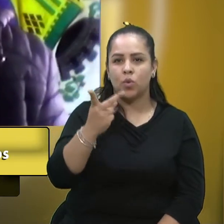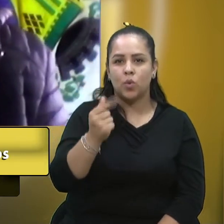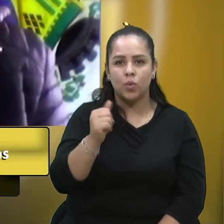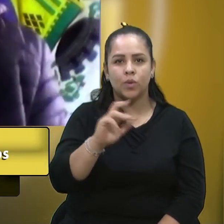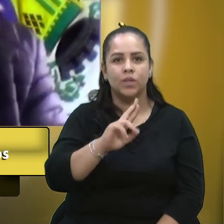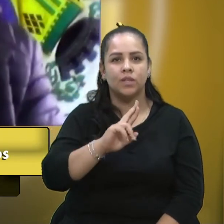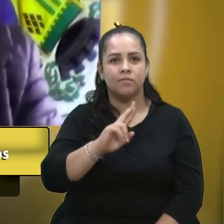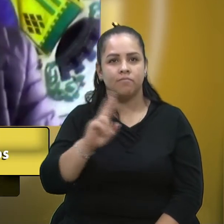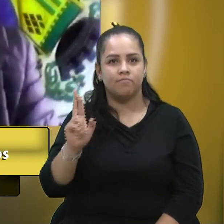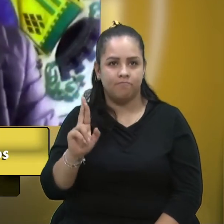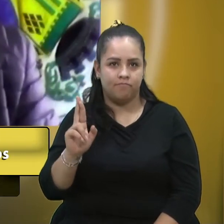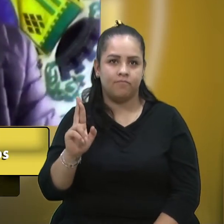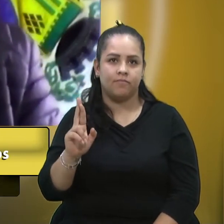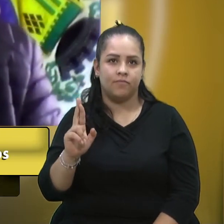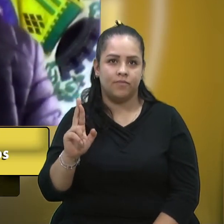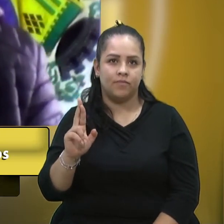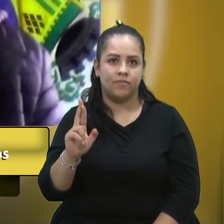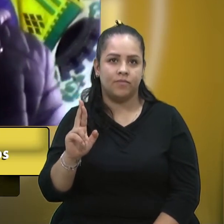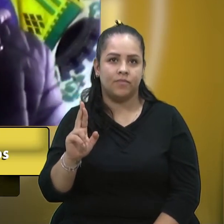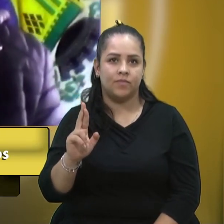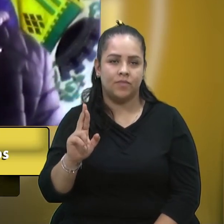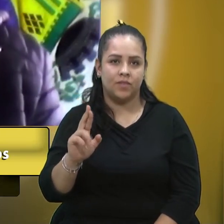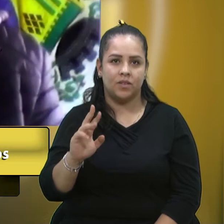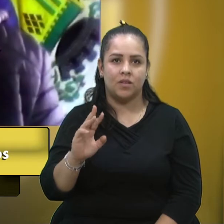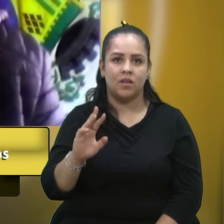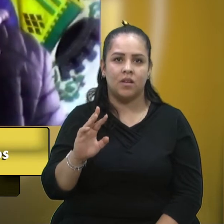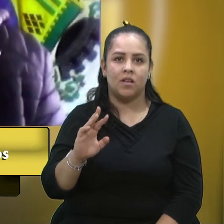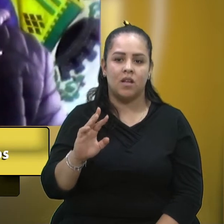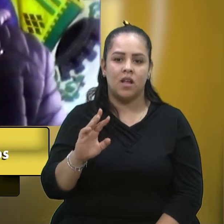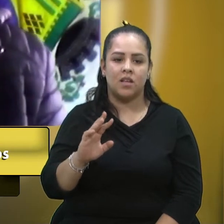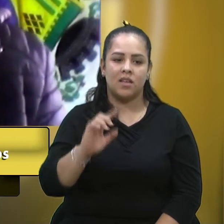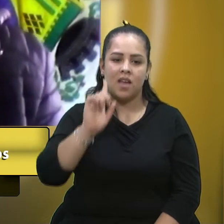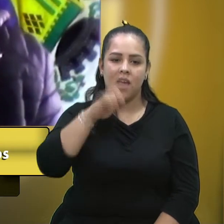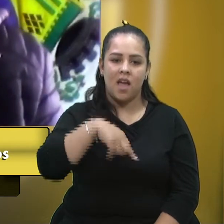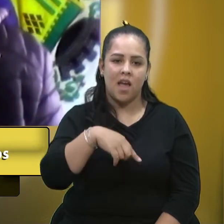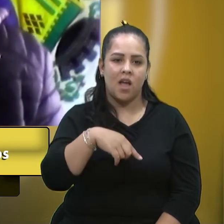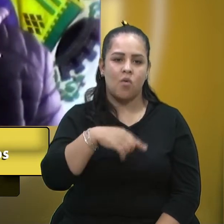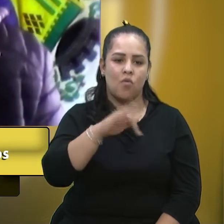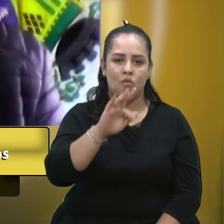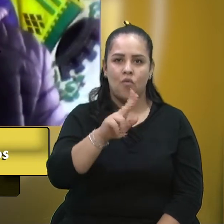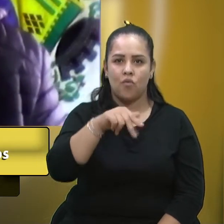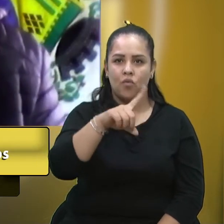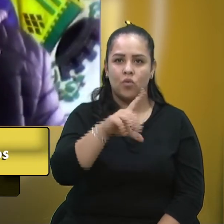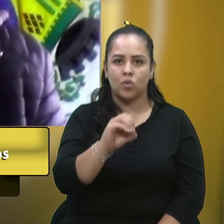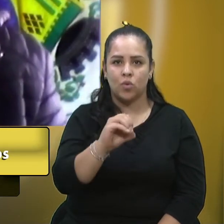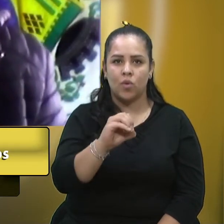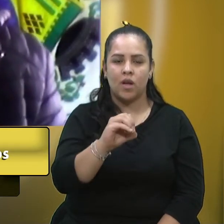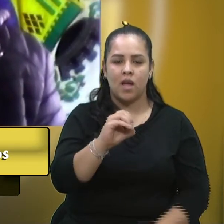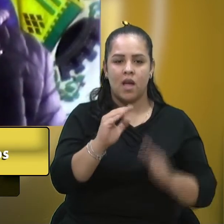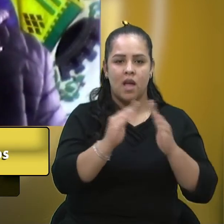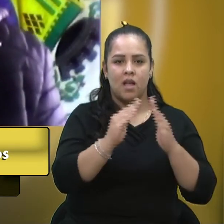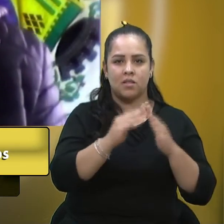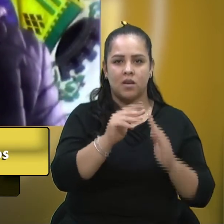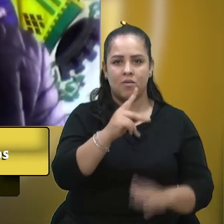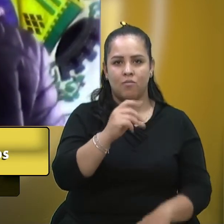para o fundo da Casa Popular. Com qual objetivo? Em primeiro lugar,